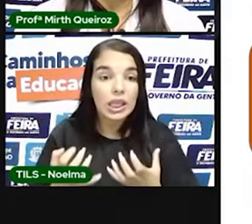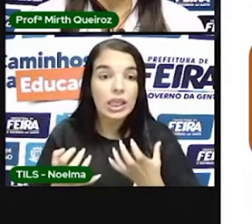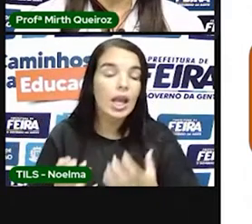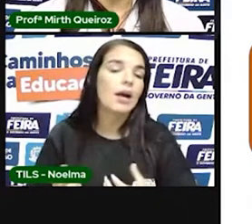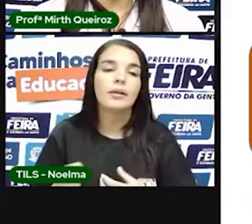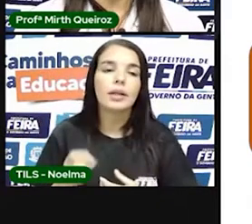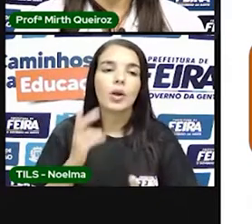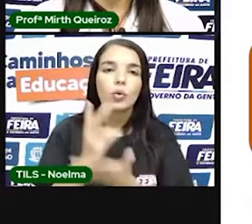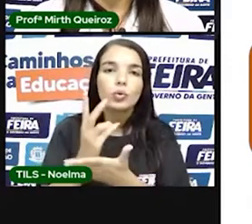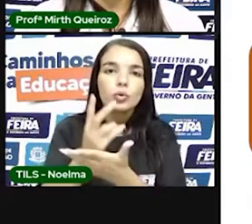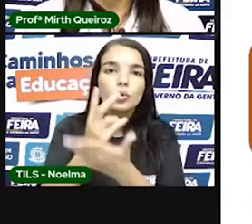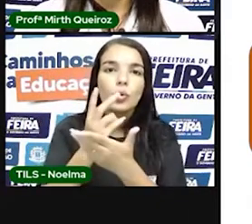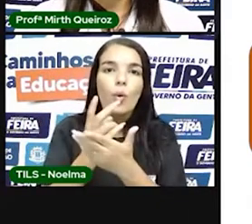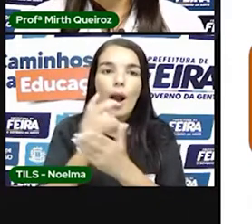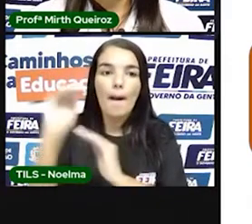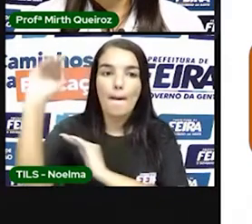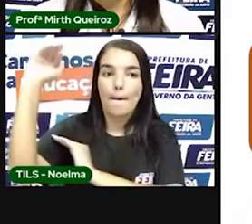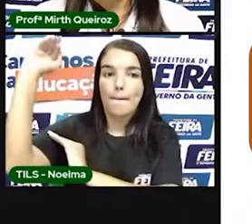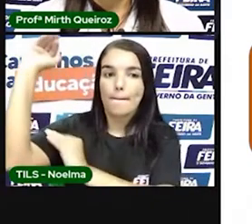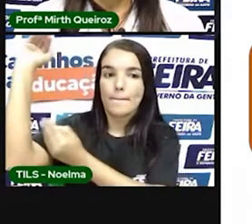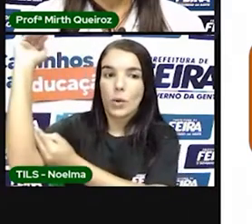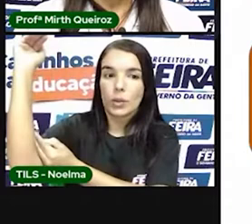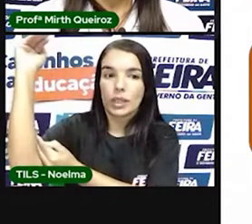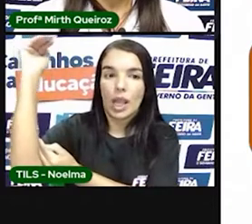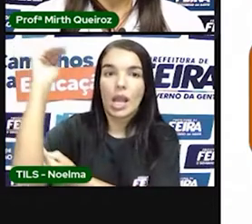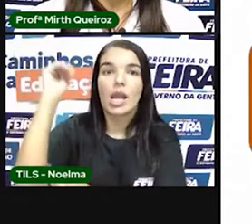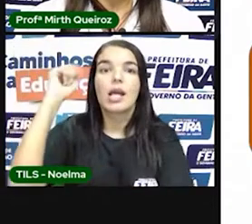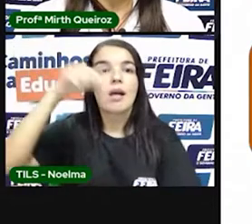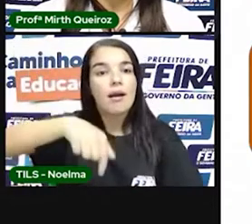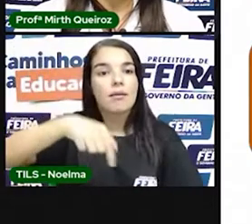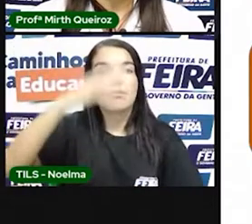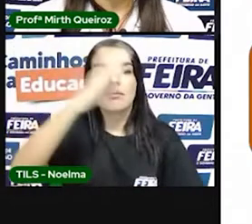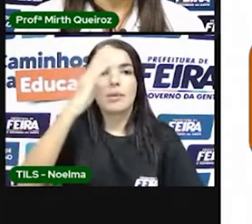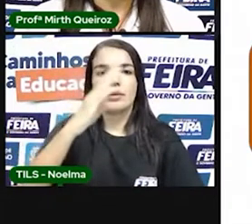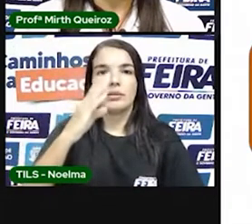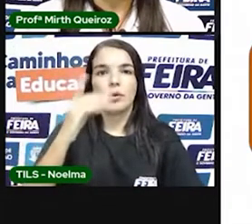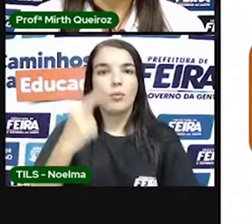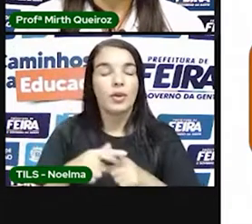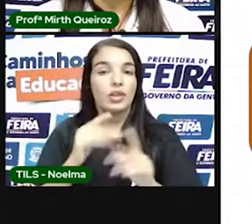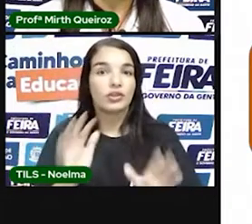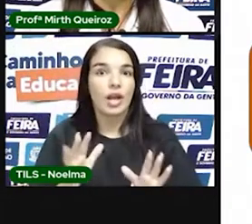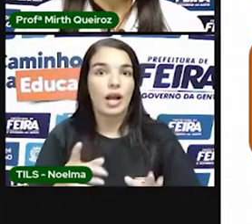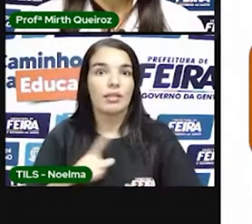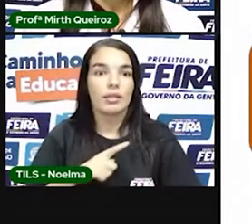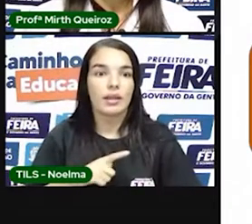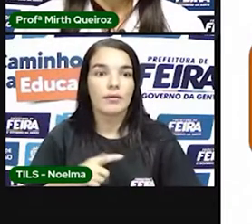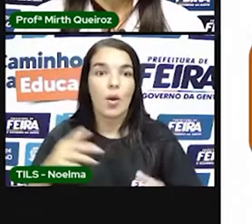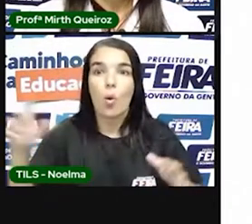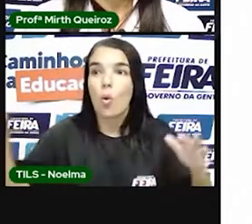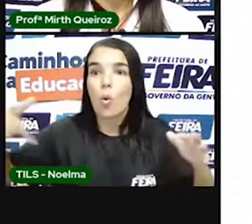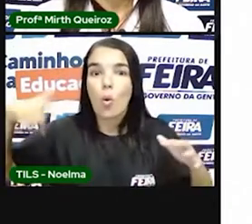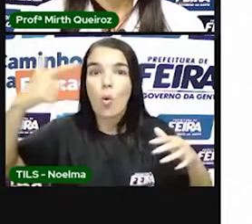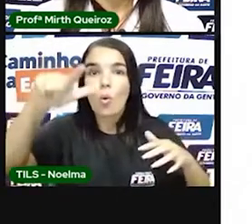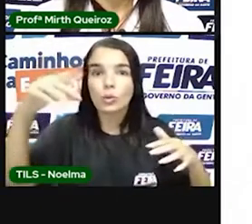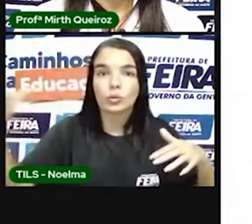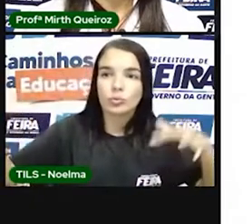estava havendo contrabando comercial e invasões franceses e holandeses.